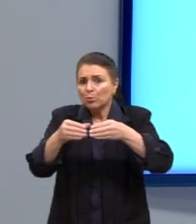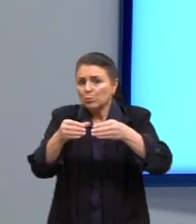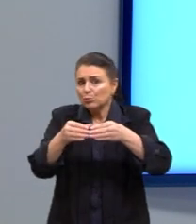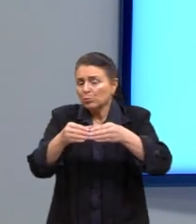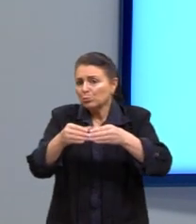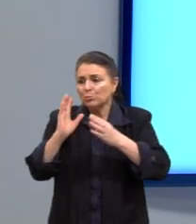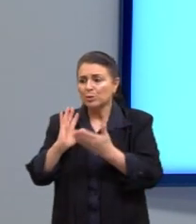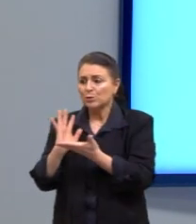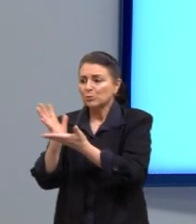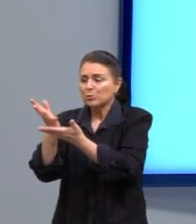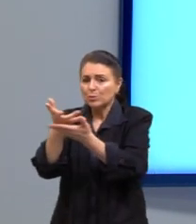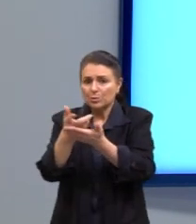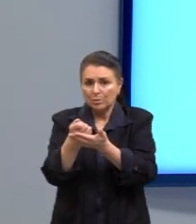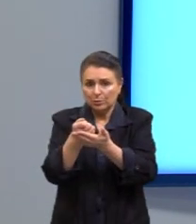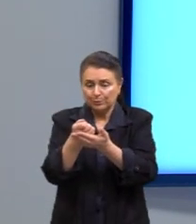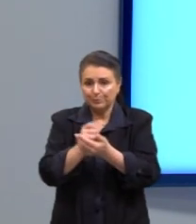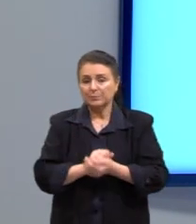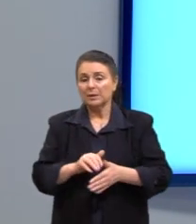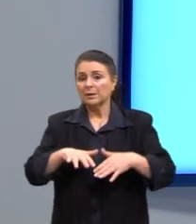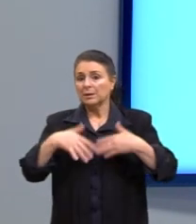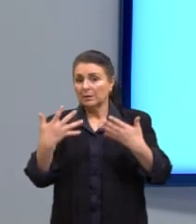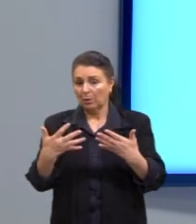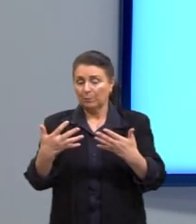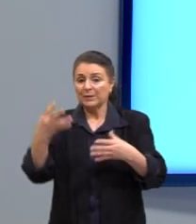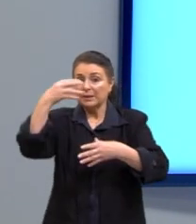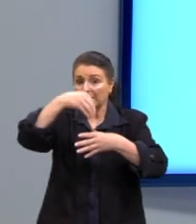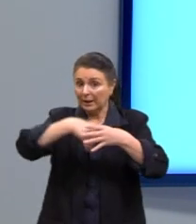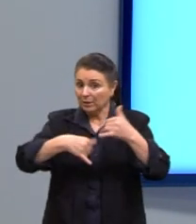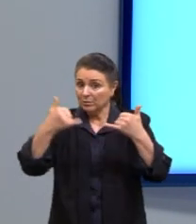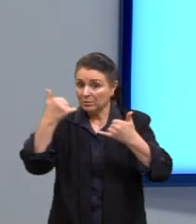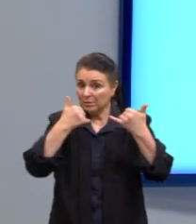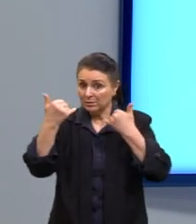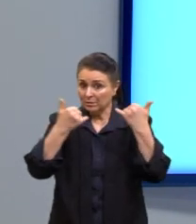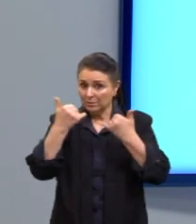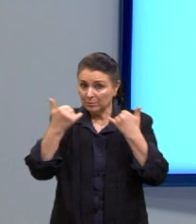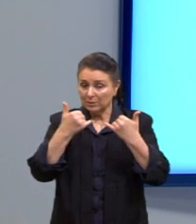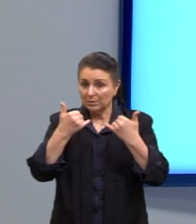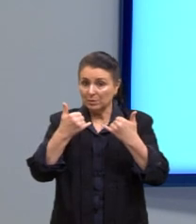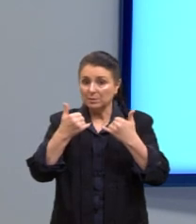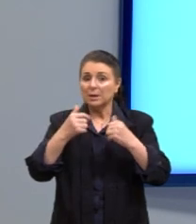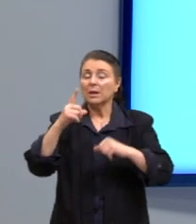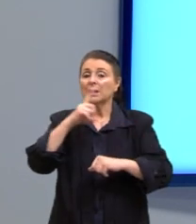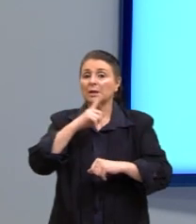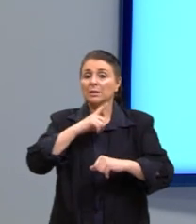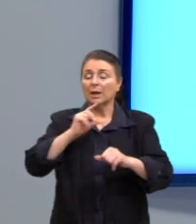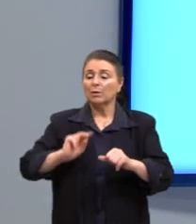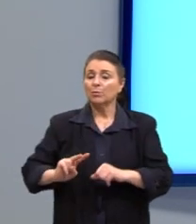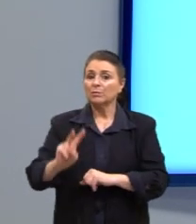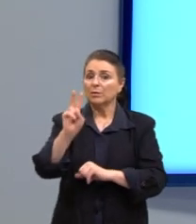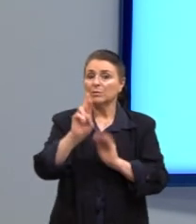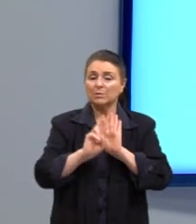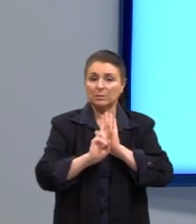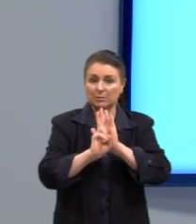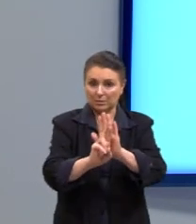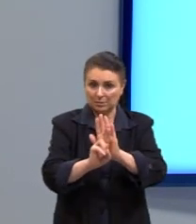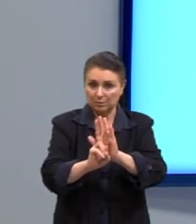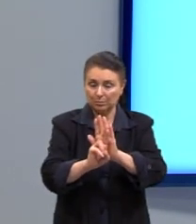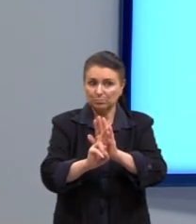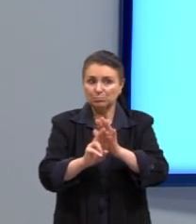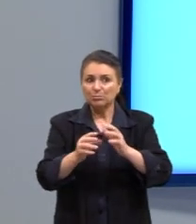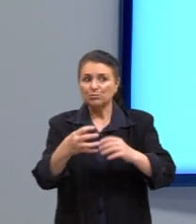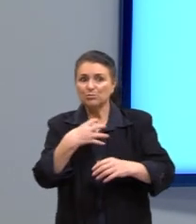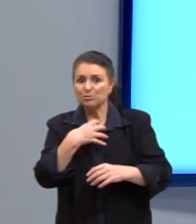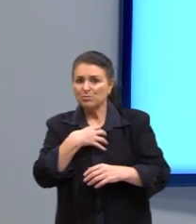dados. Dentre todas as informações, nós podemos retirar os valores que representam, de algum